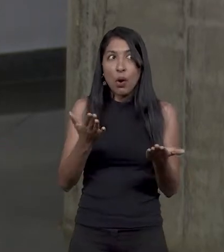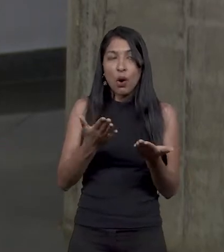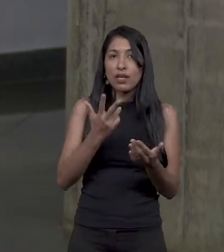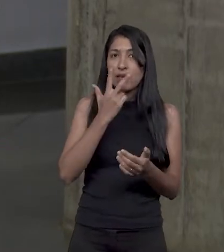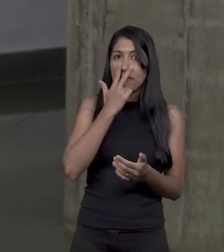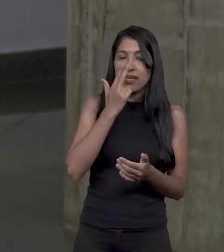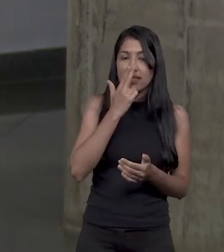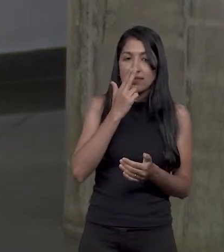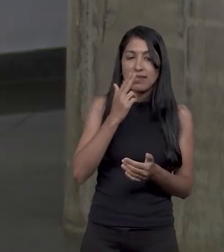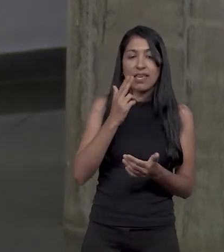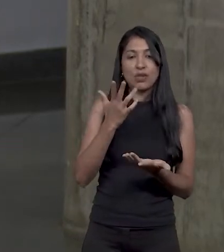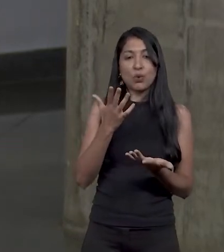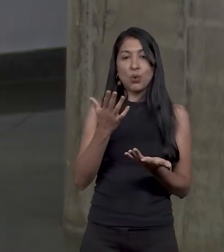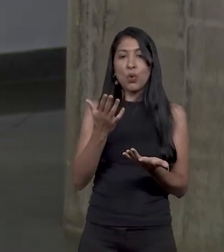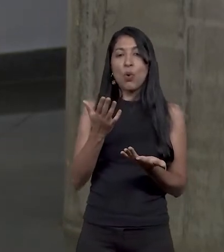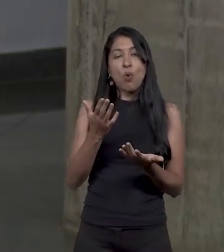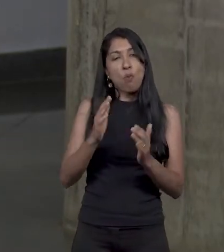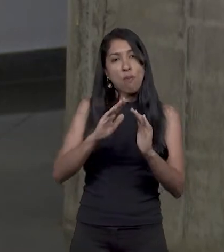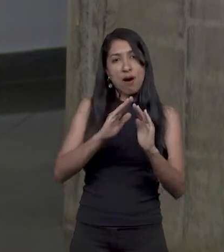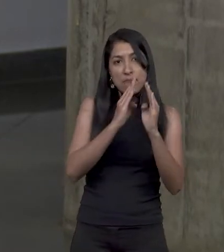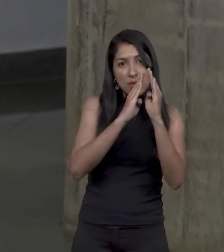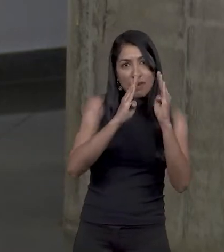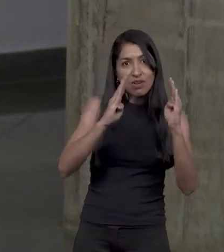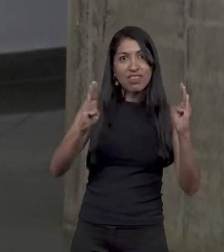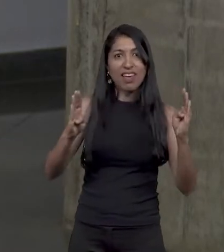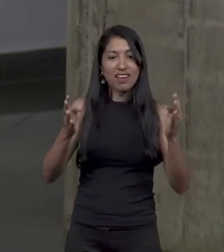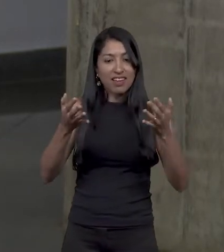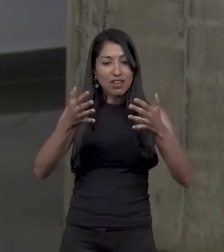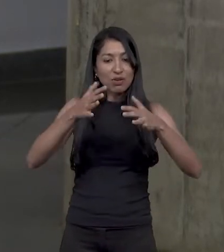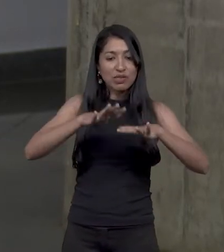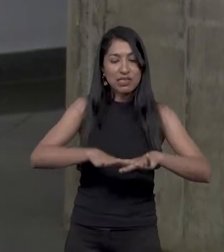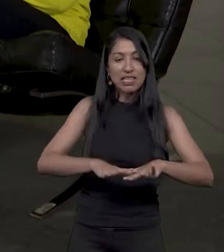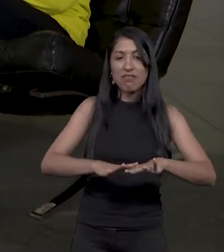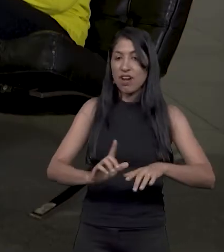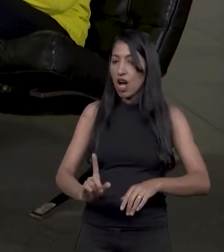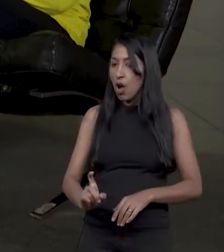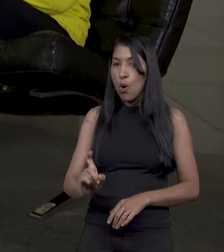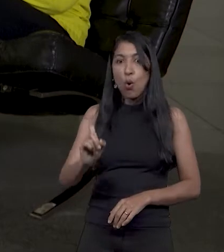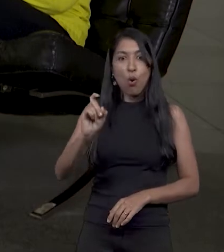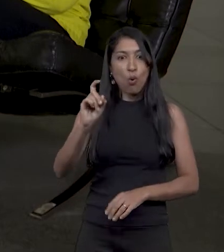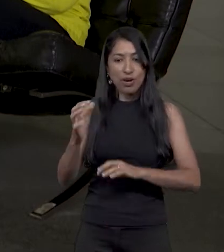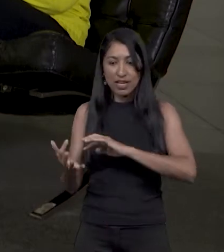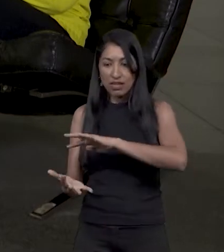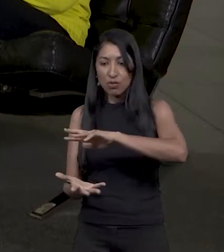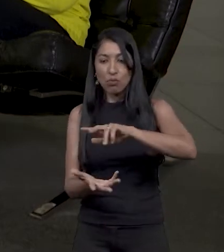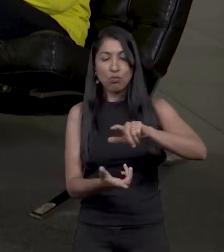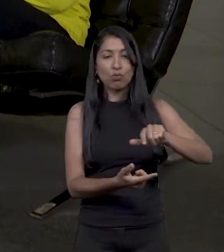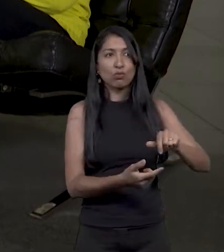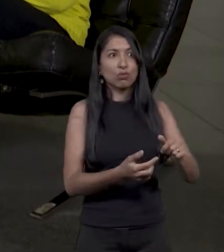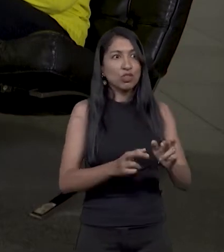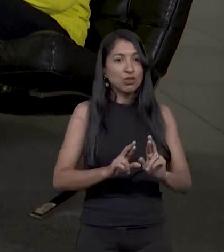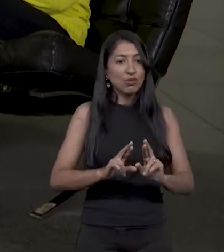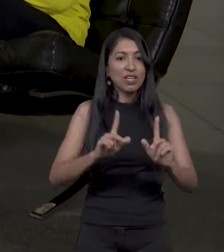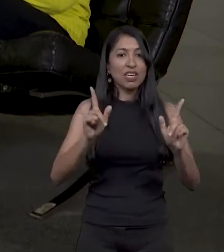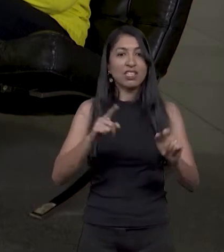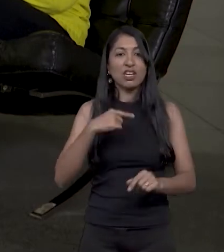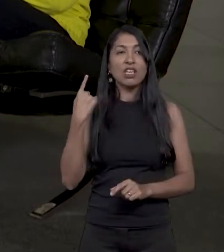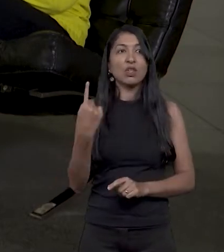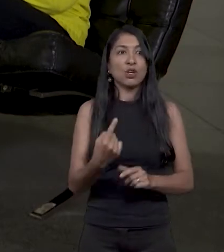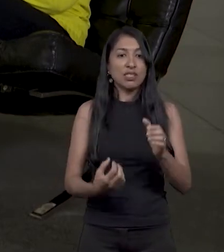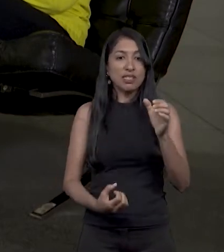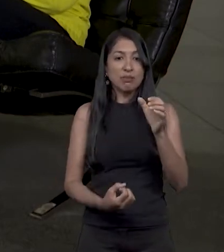única no mundo, já com vários diferenciais, onde estamos criando na IABs,